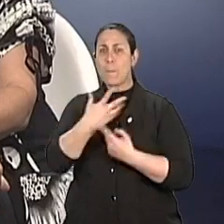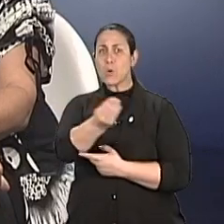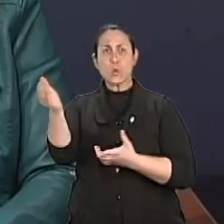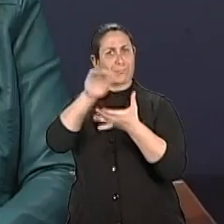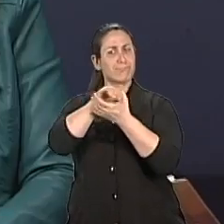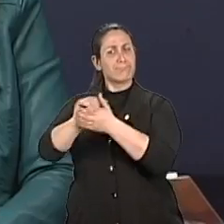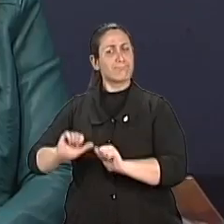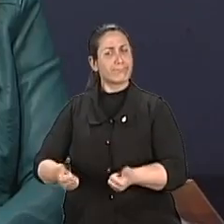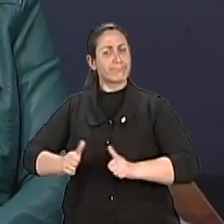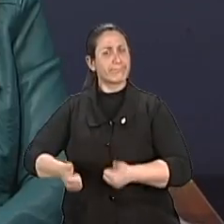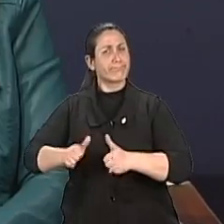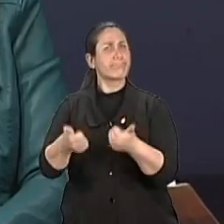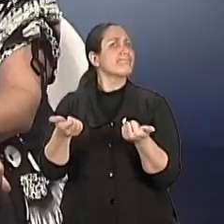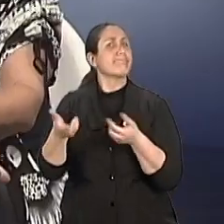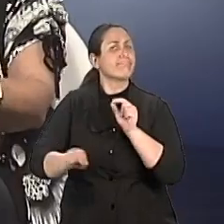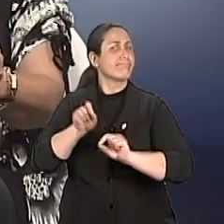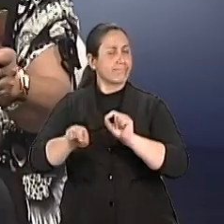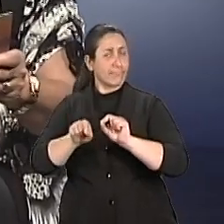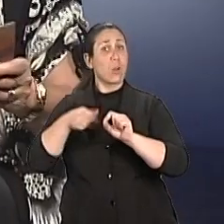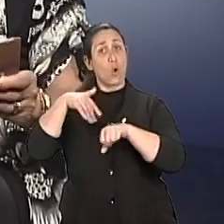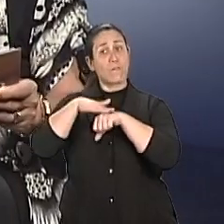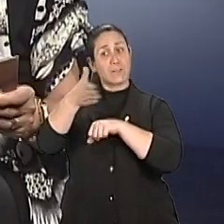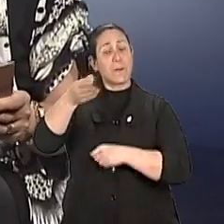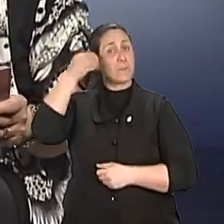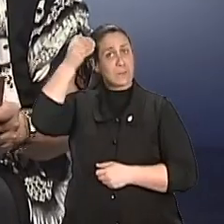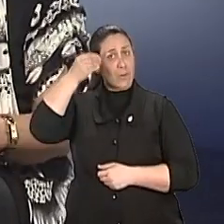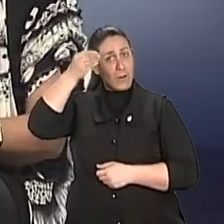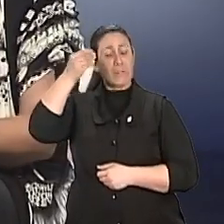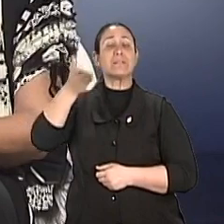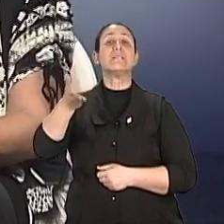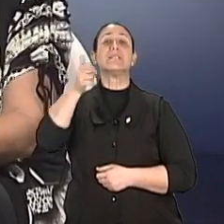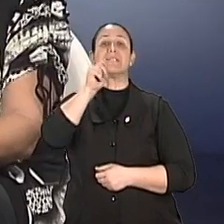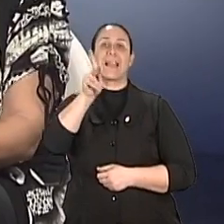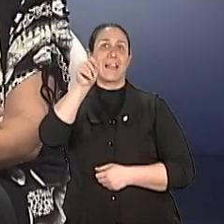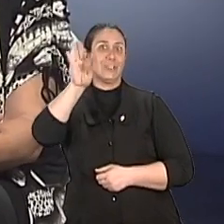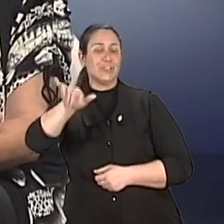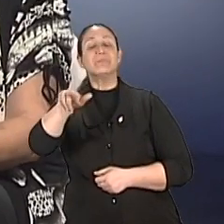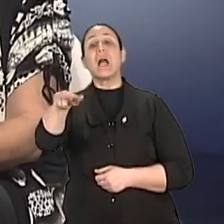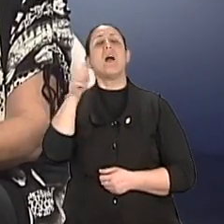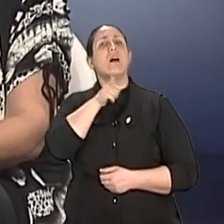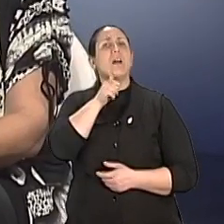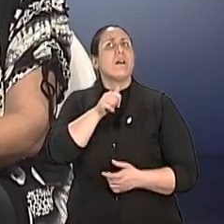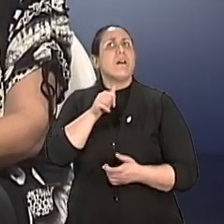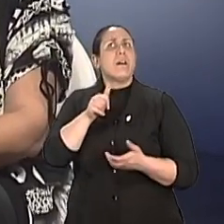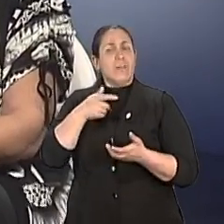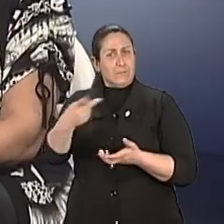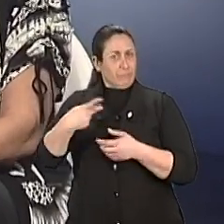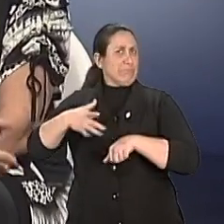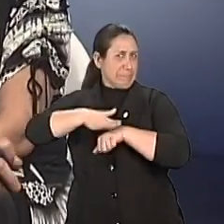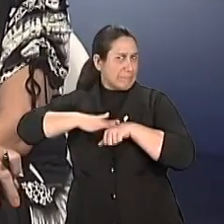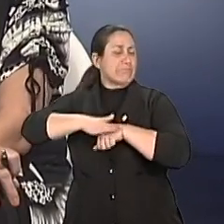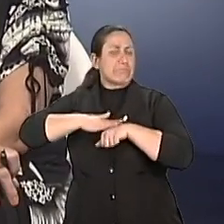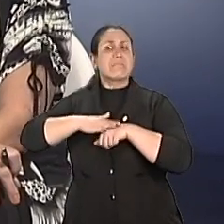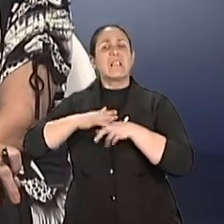família, Kat Ziegler Ias. Sobre essa questão, a gente falava antes do intervalo, sobre muitas vezes essa